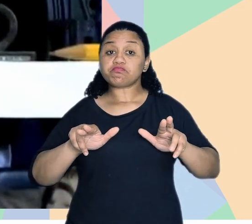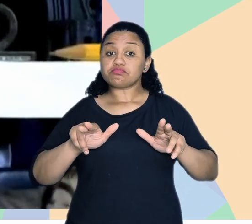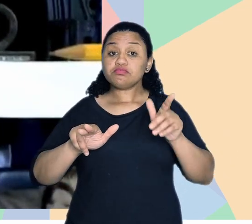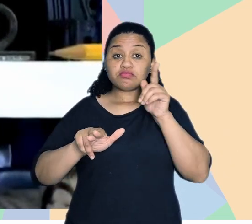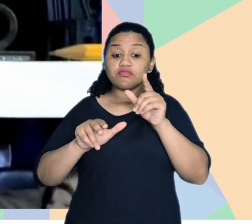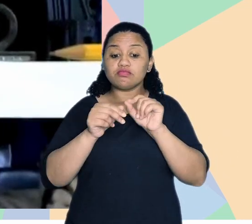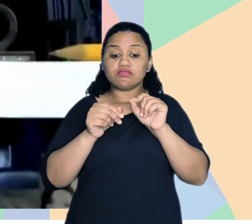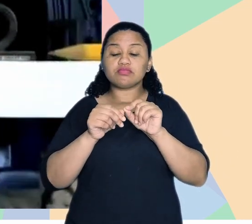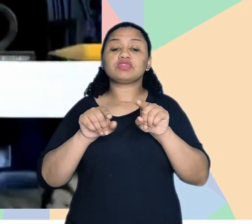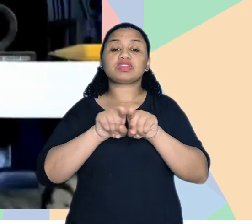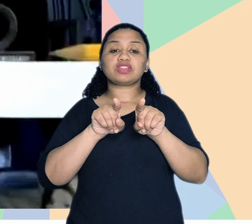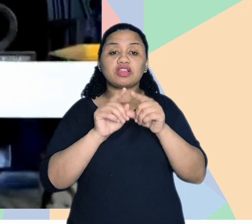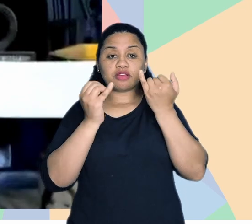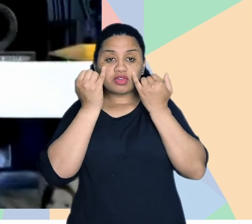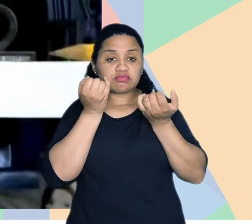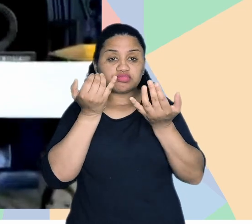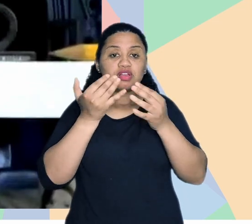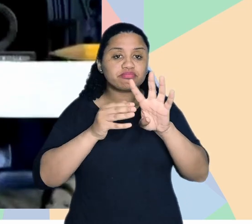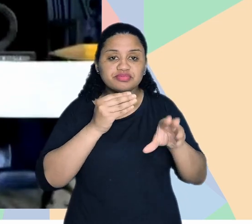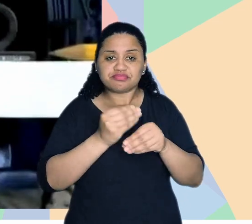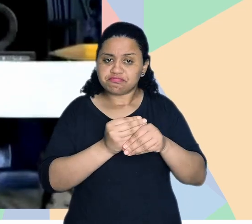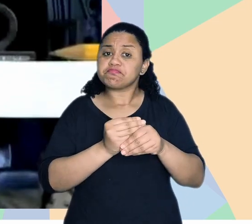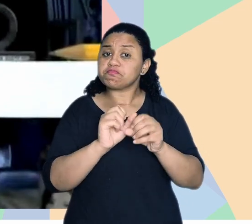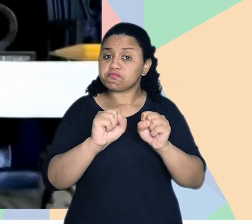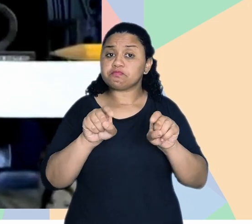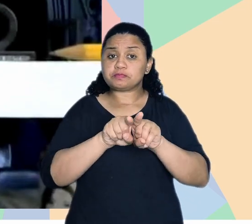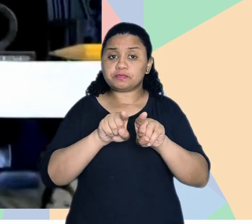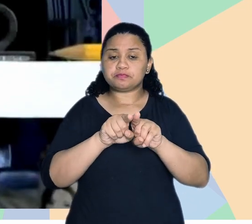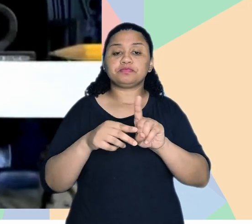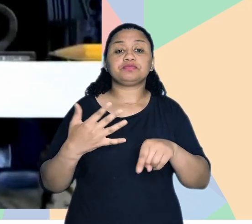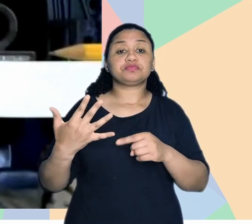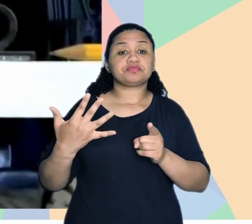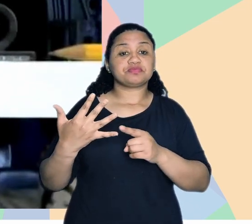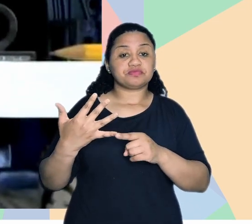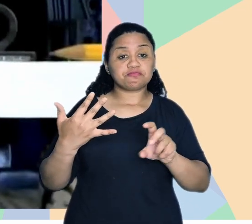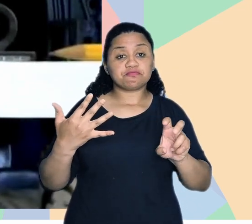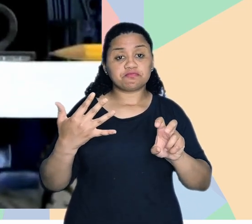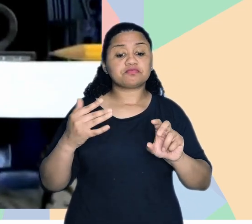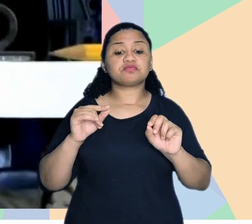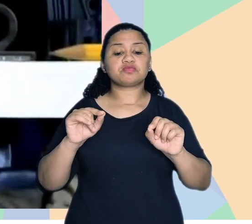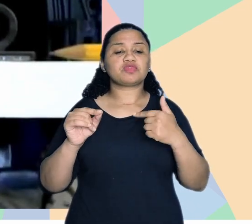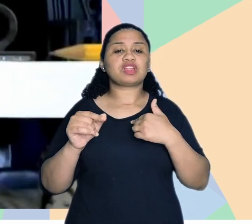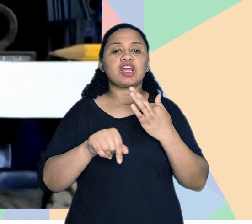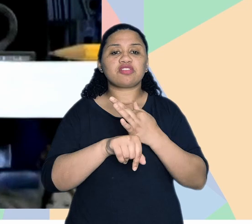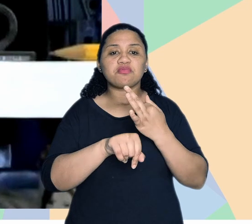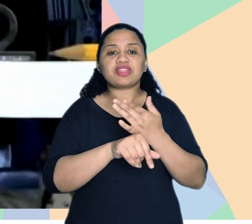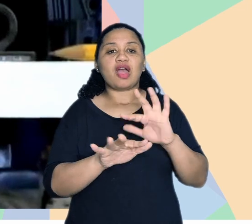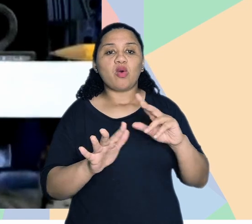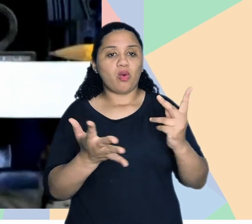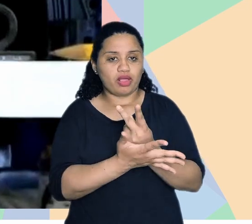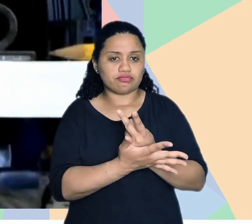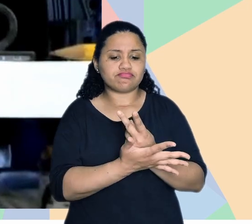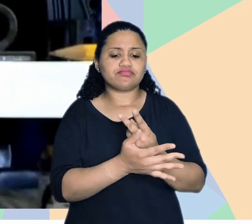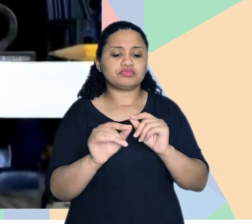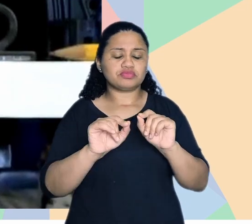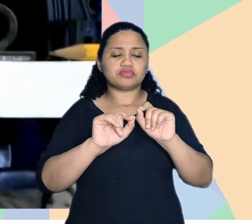né? Posso também trabalhar com informação adicional. O quinto princípio é a tolerância ao erro.